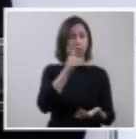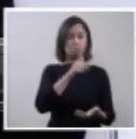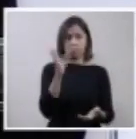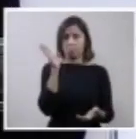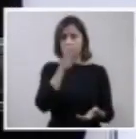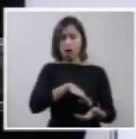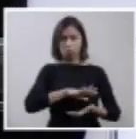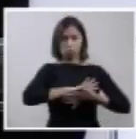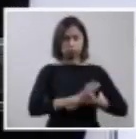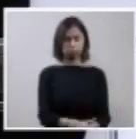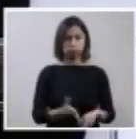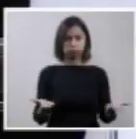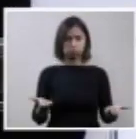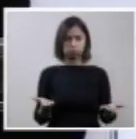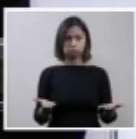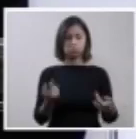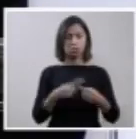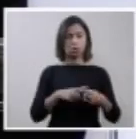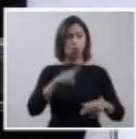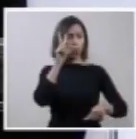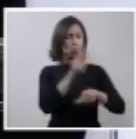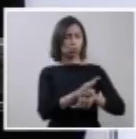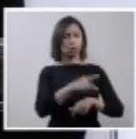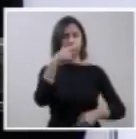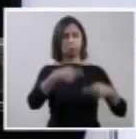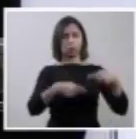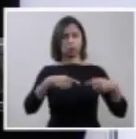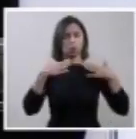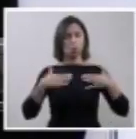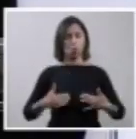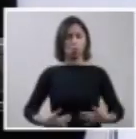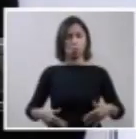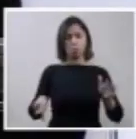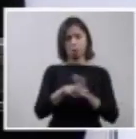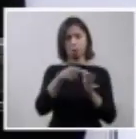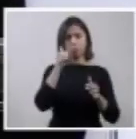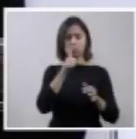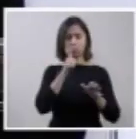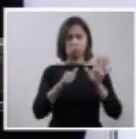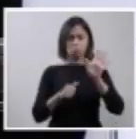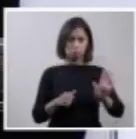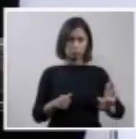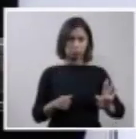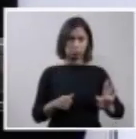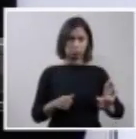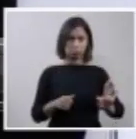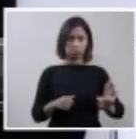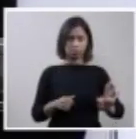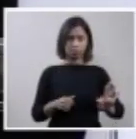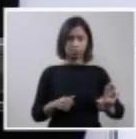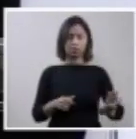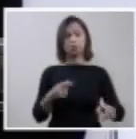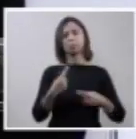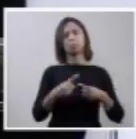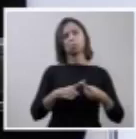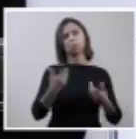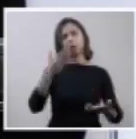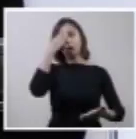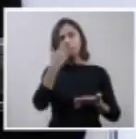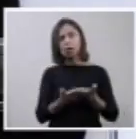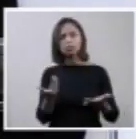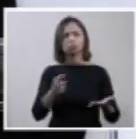um controle político do corpo das mulheres? Em nome, enfim, de crenças ou